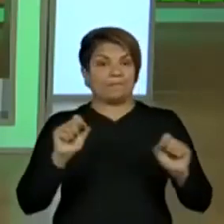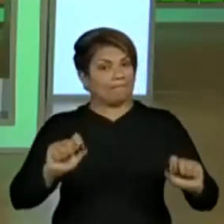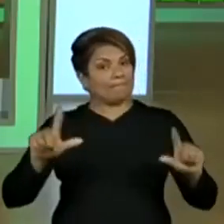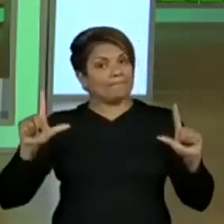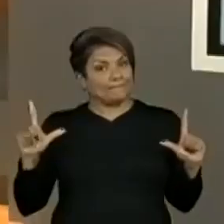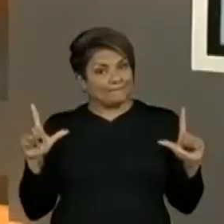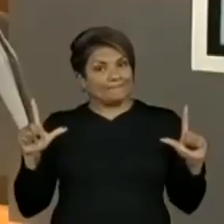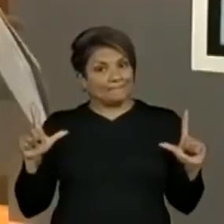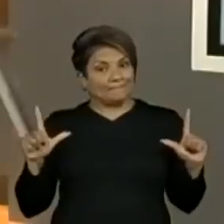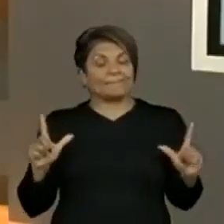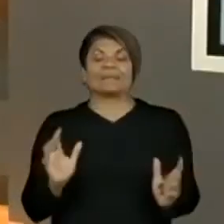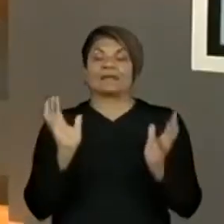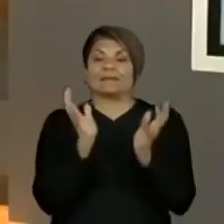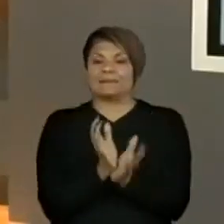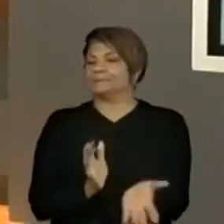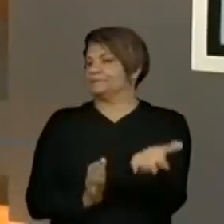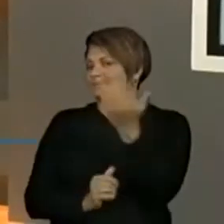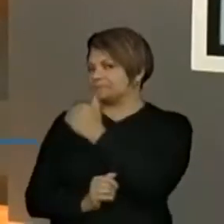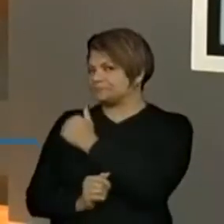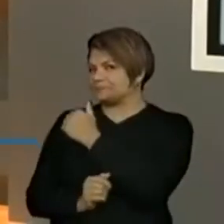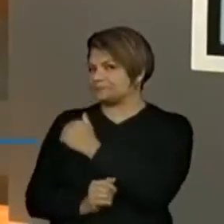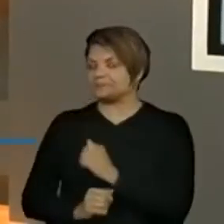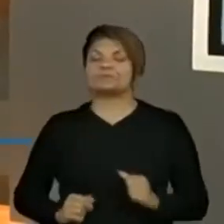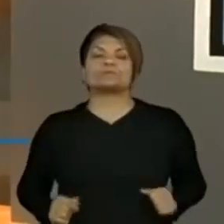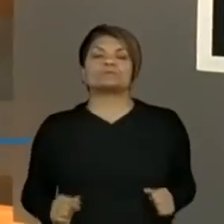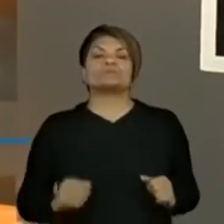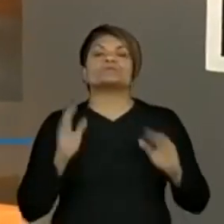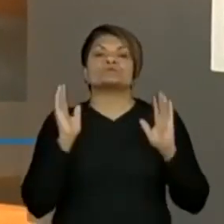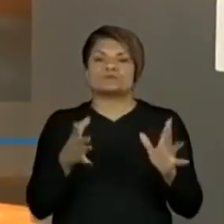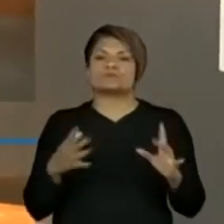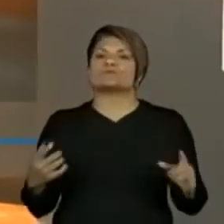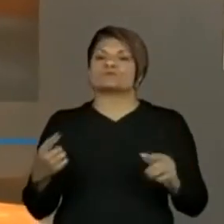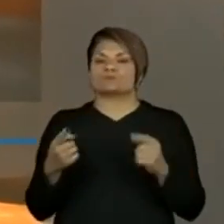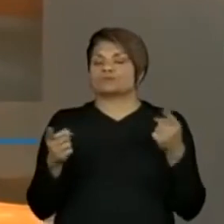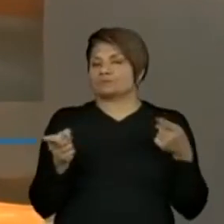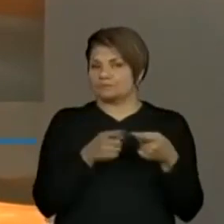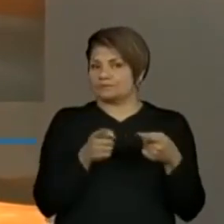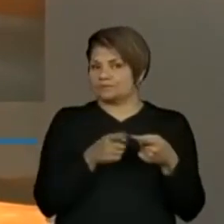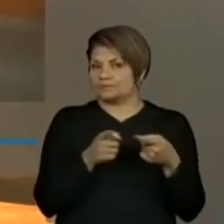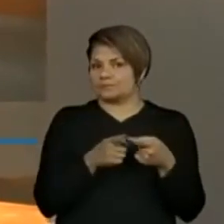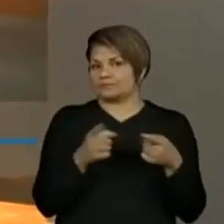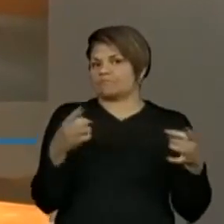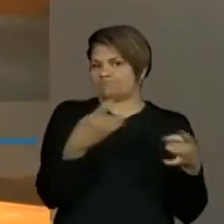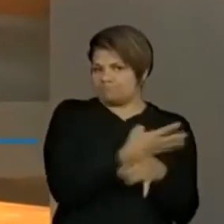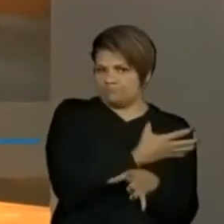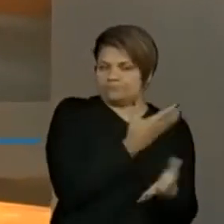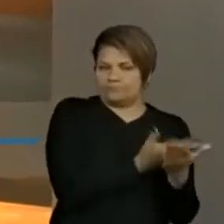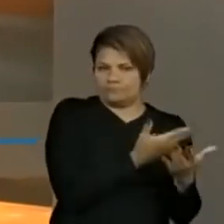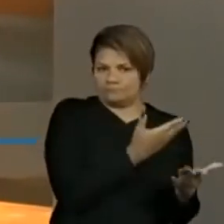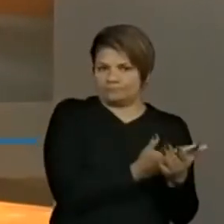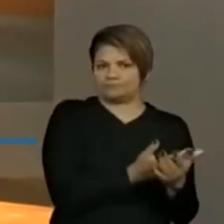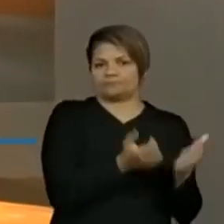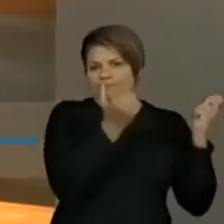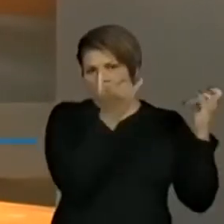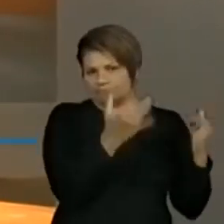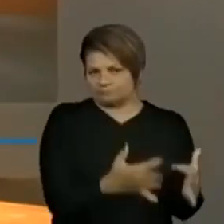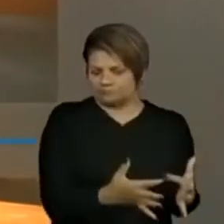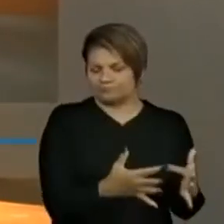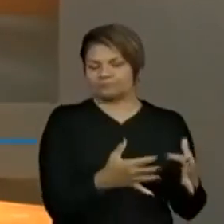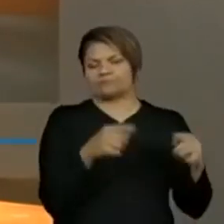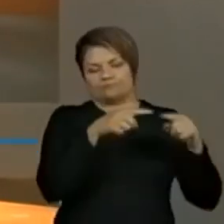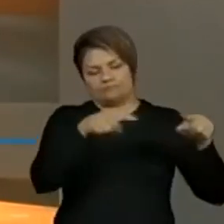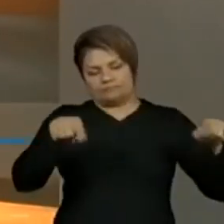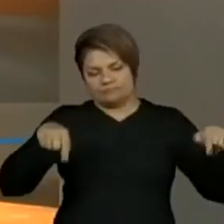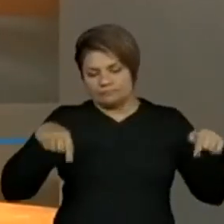Galera, vamos lá. Acabamos de ter o nosso primeiro momento de matemática, onde falamos de perímetros e